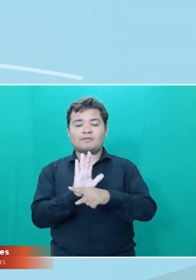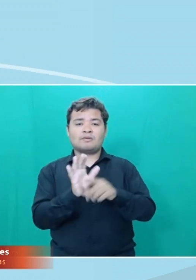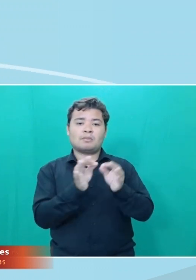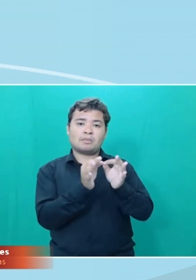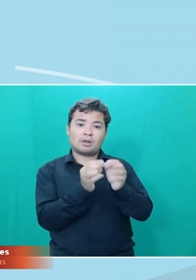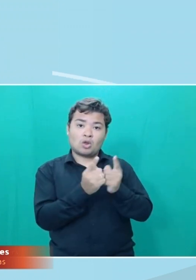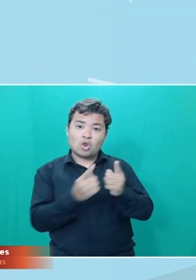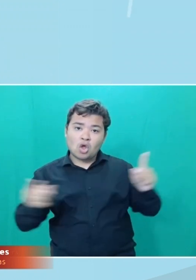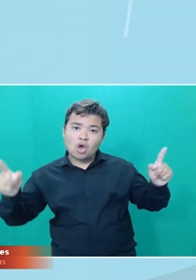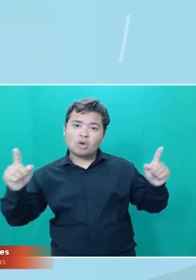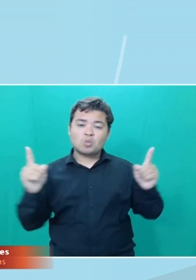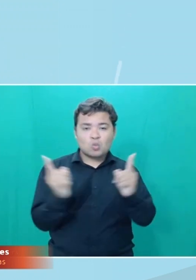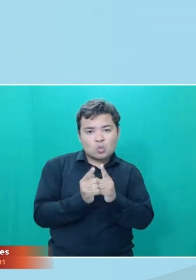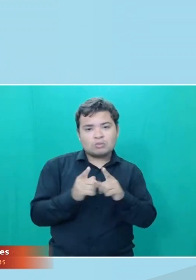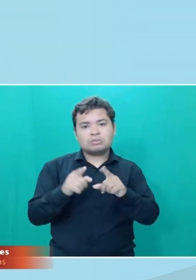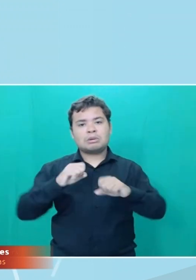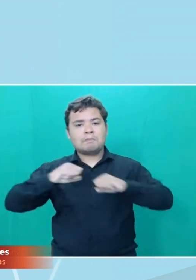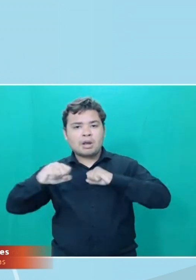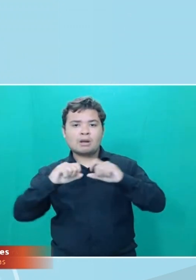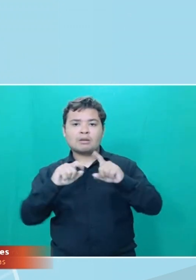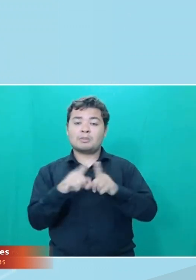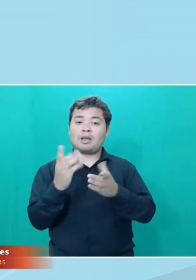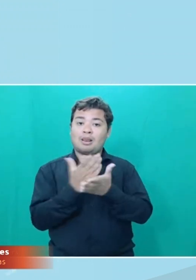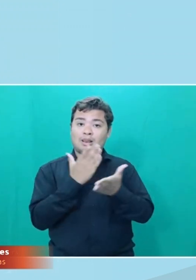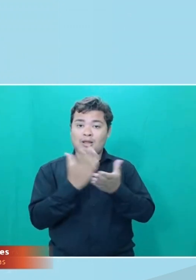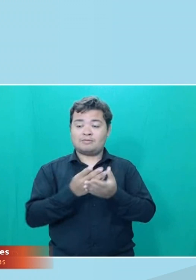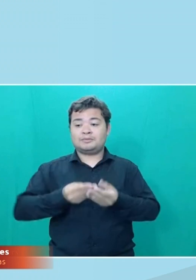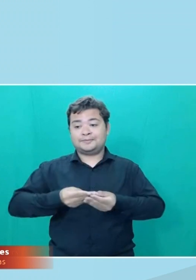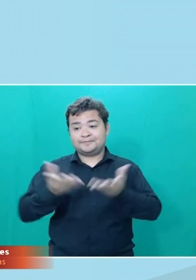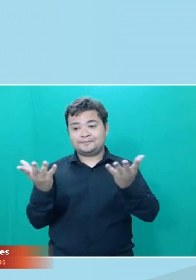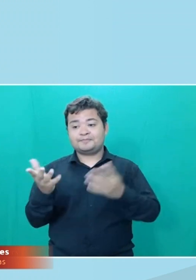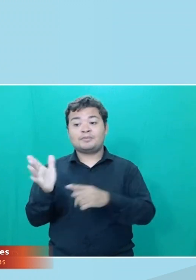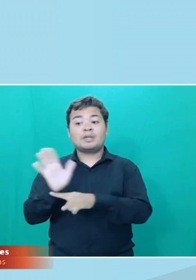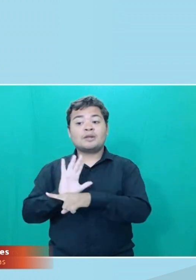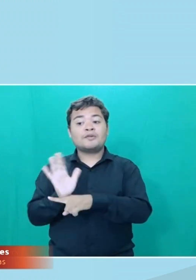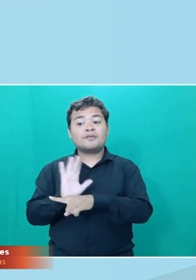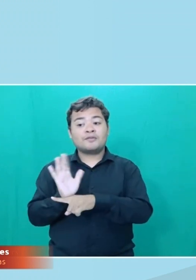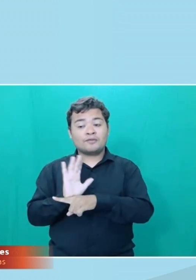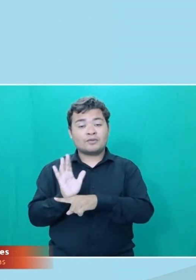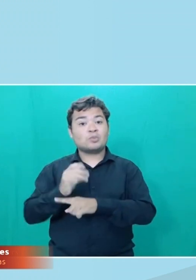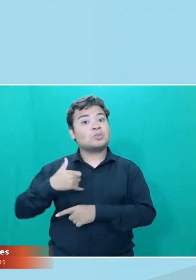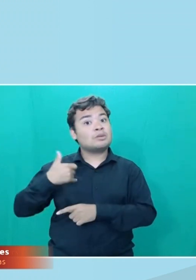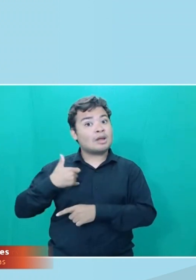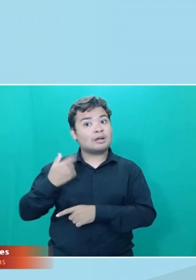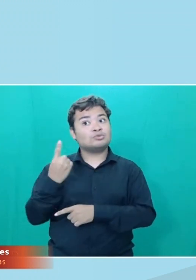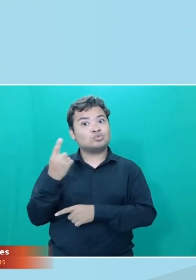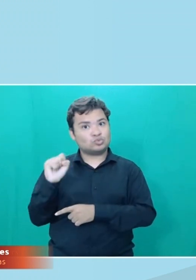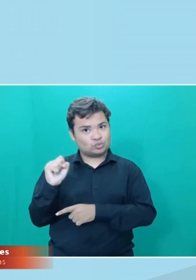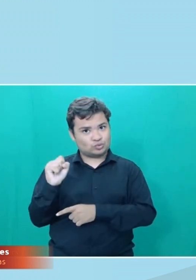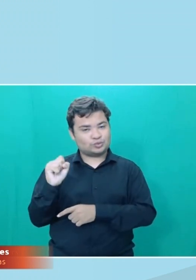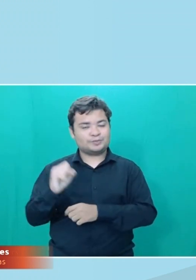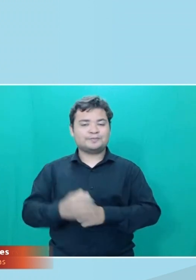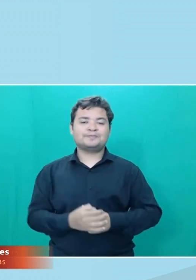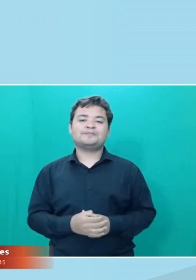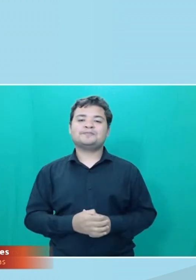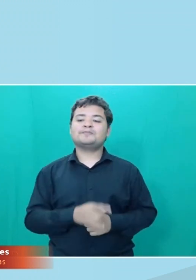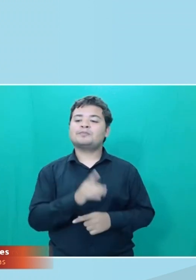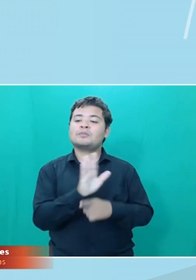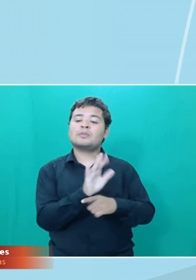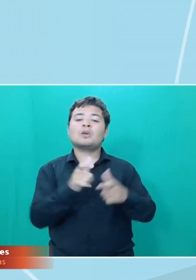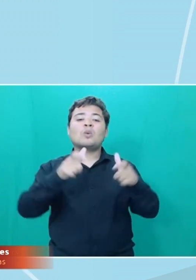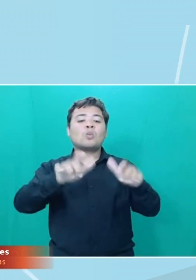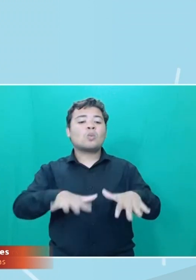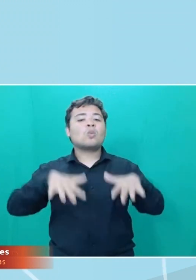e lançamento de livros. A classificação indicativa dos filmes é de 18 anos. E a mostra ocorre no Cine